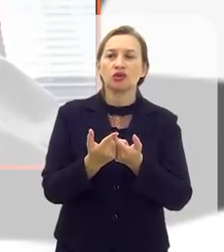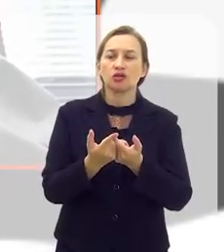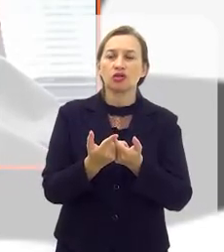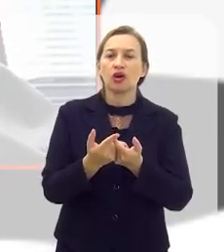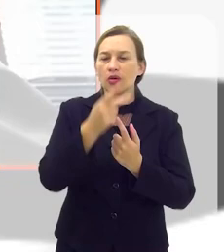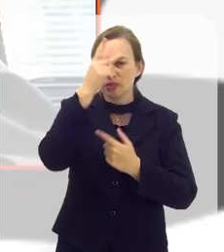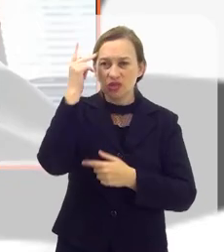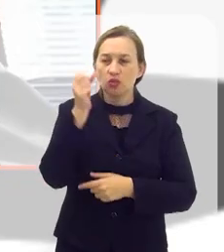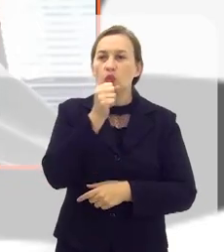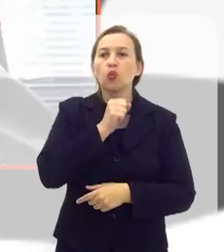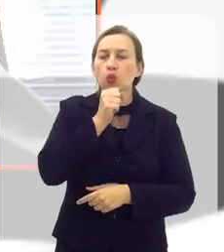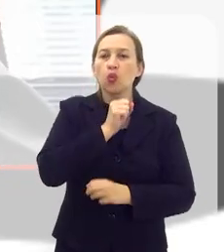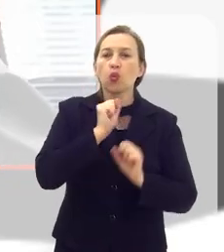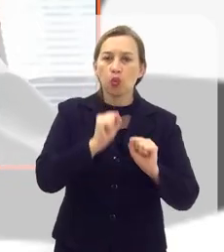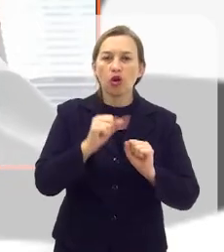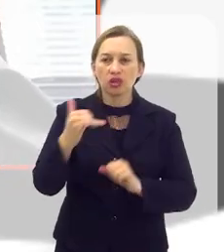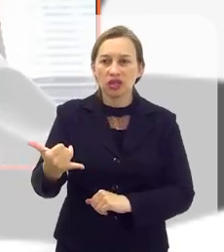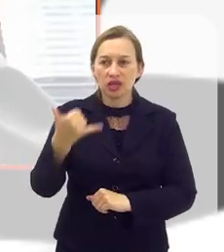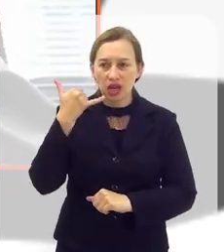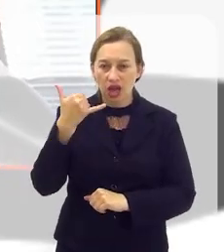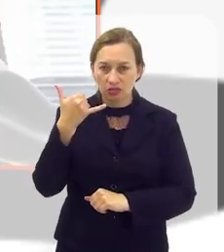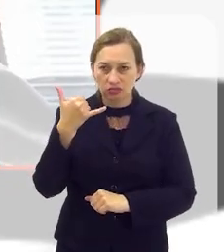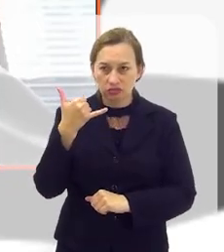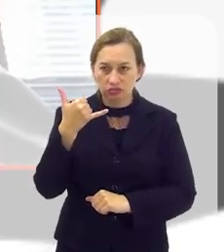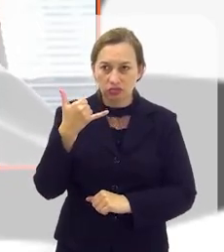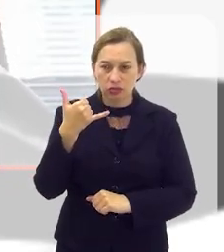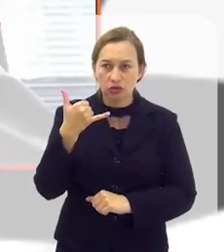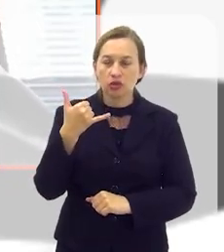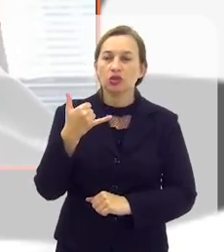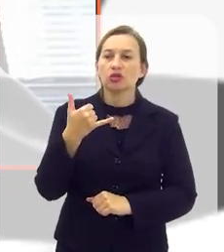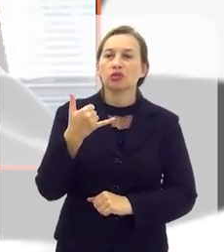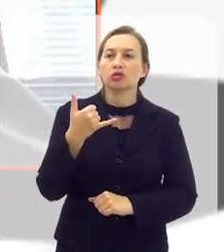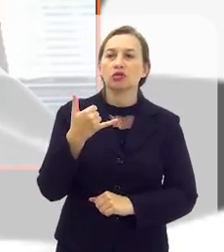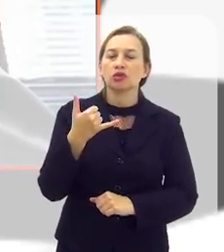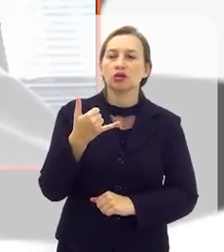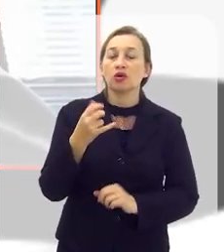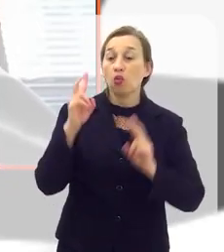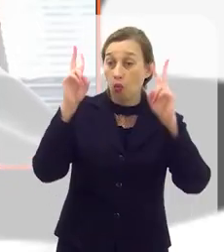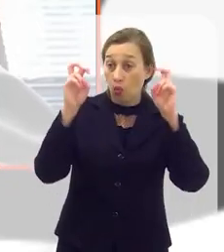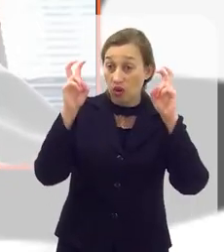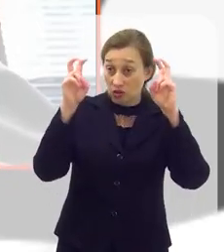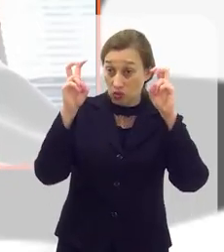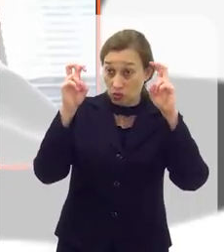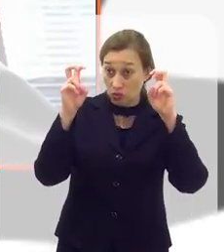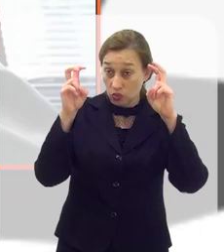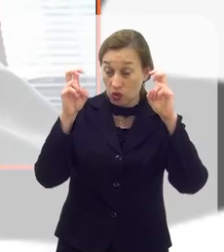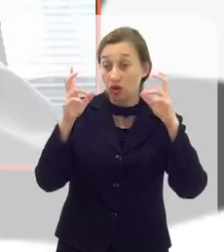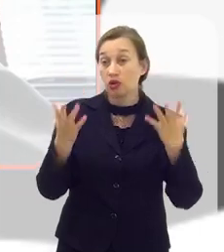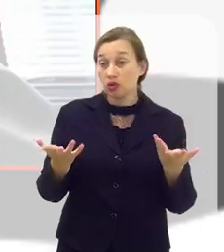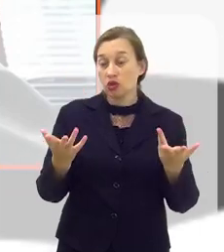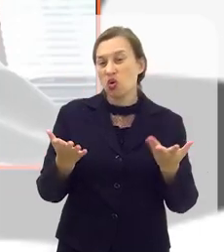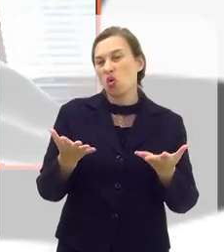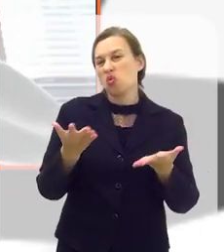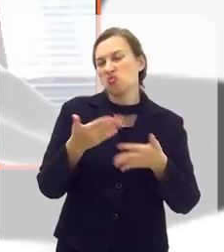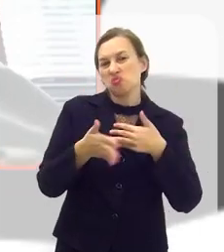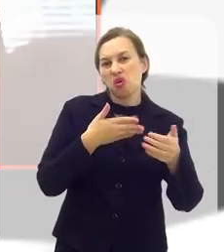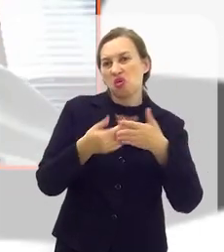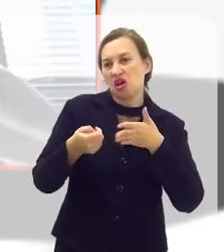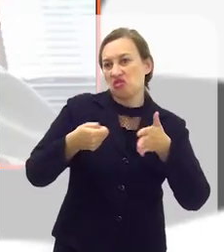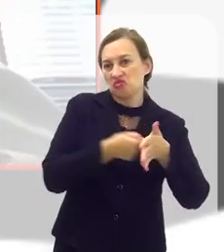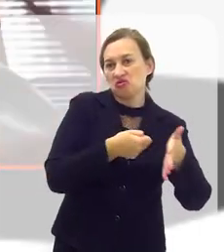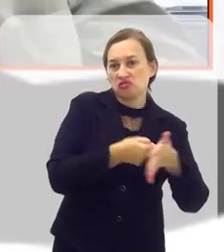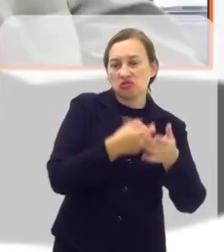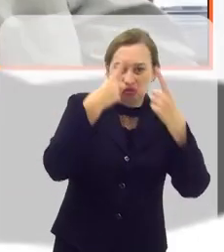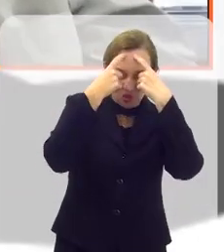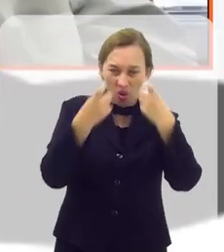que qualquer coisa pode ligar quando quiser falar sobre a questão de qualquer denúncia ou